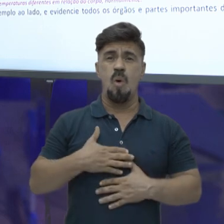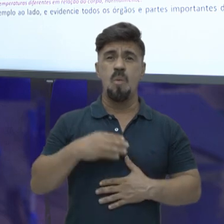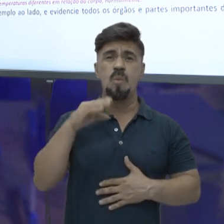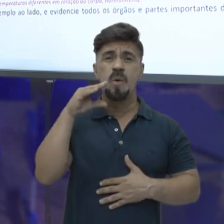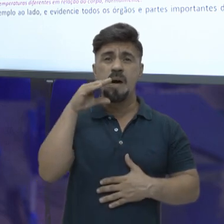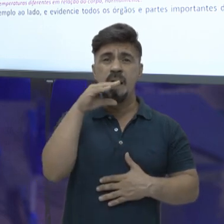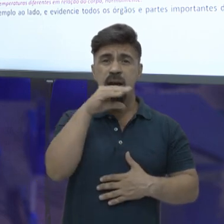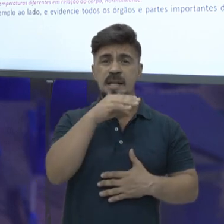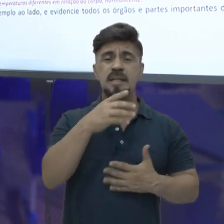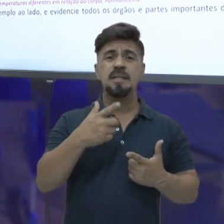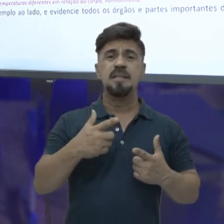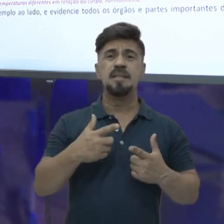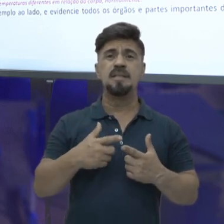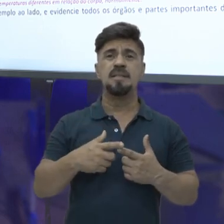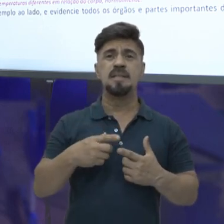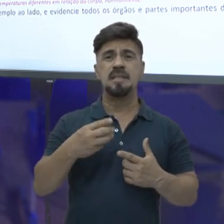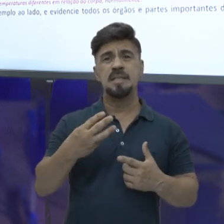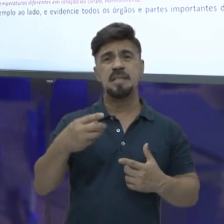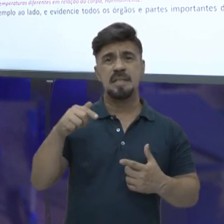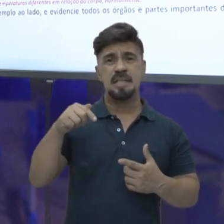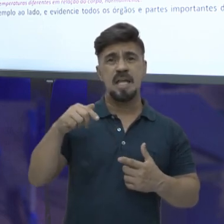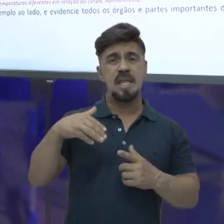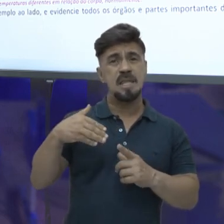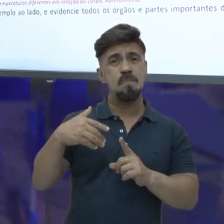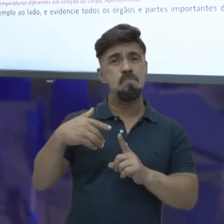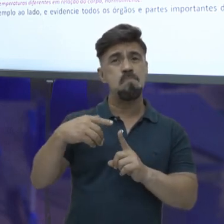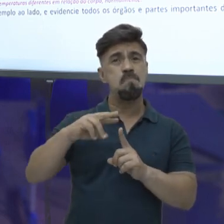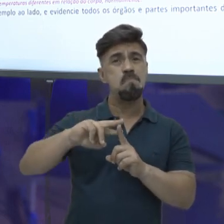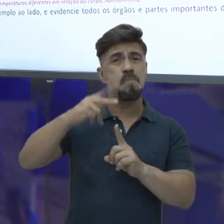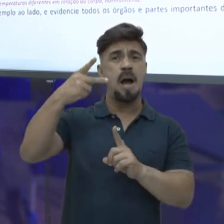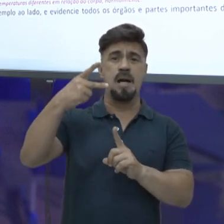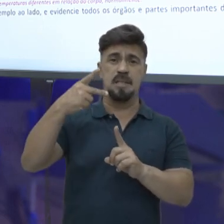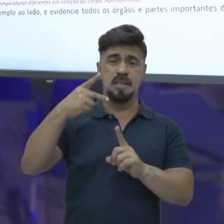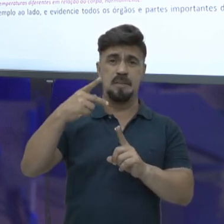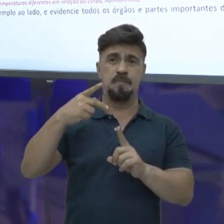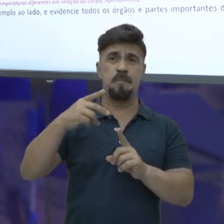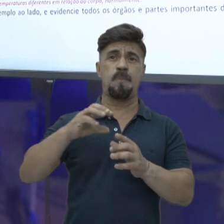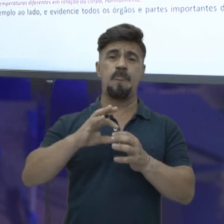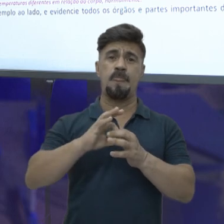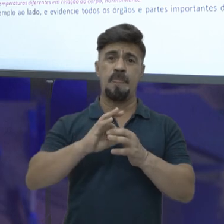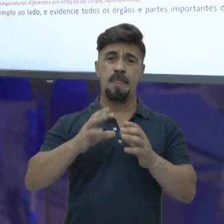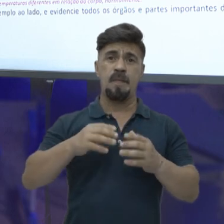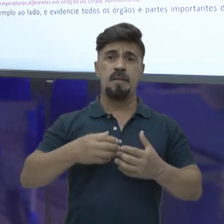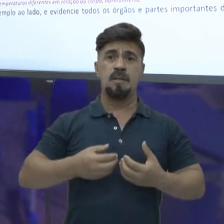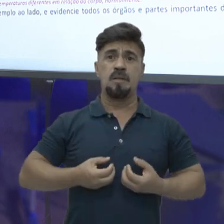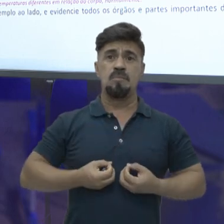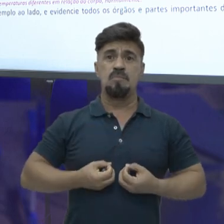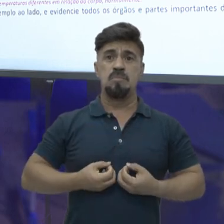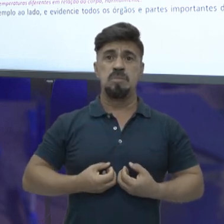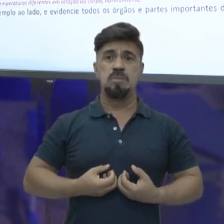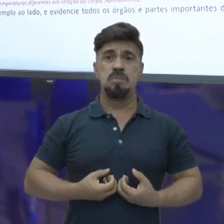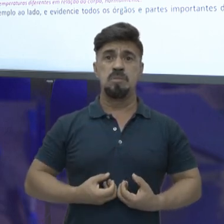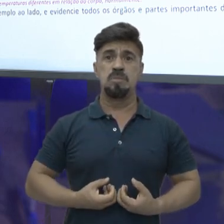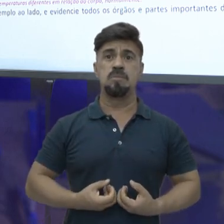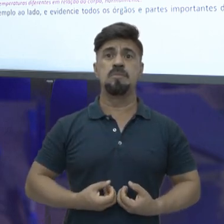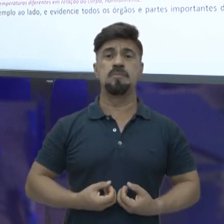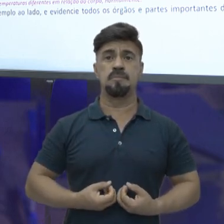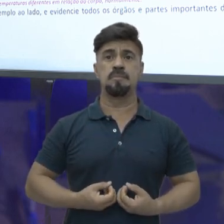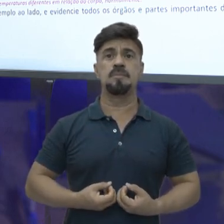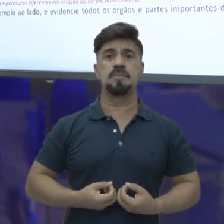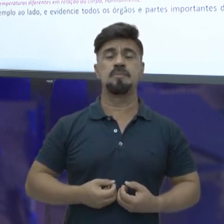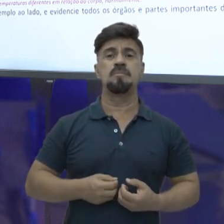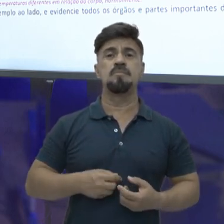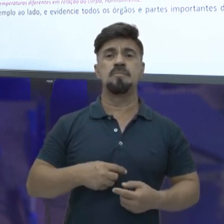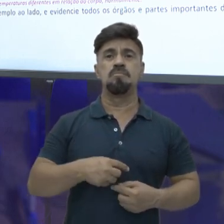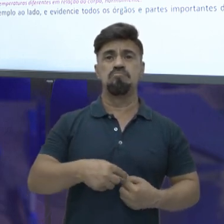esse testículo não vai tá 37, ele vai tá muito mais. Então ele libera, o saco escrotal libera ele, ele desce e aí ele tem a